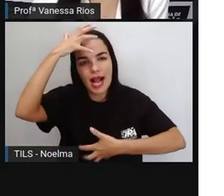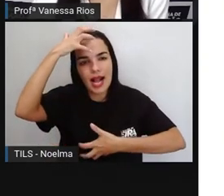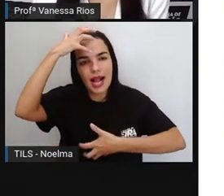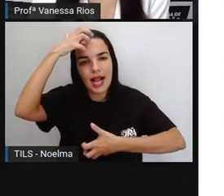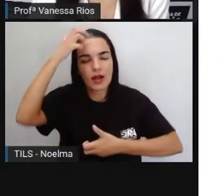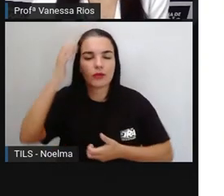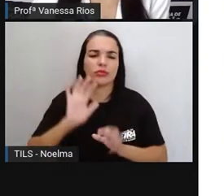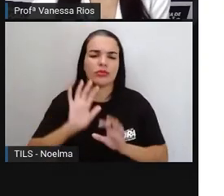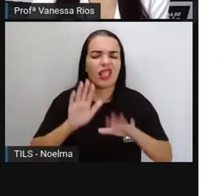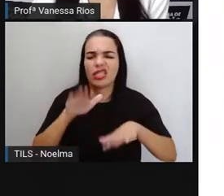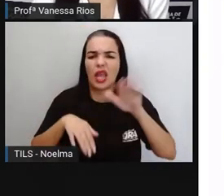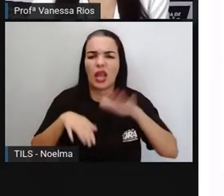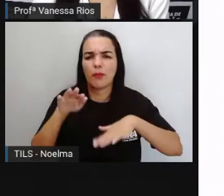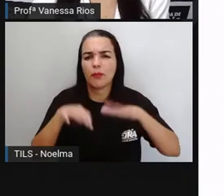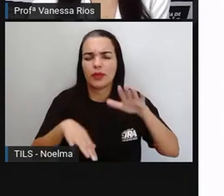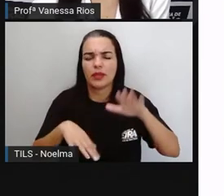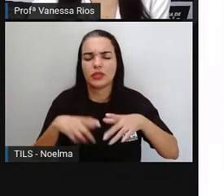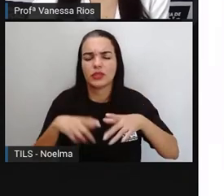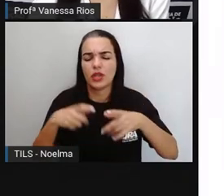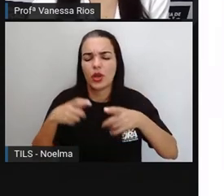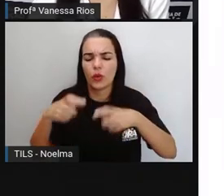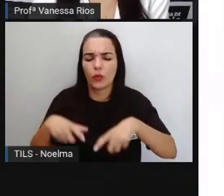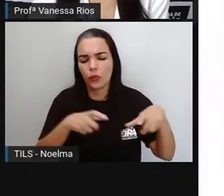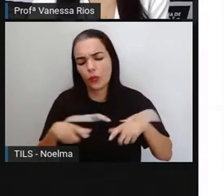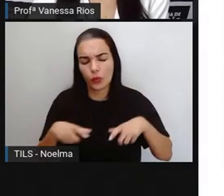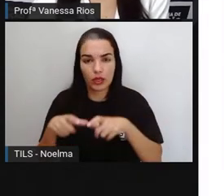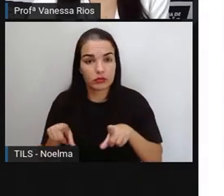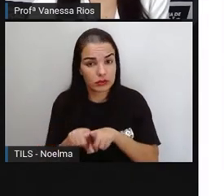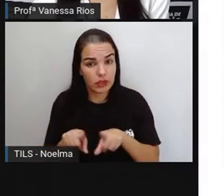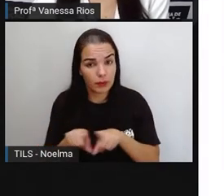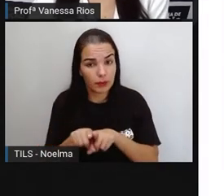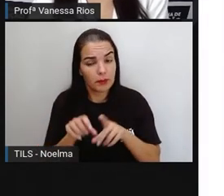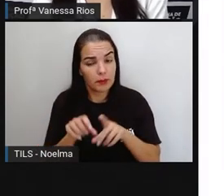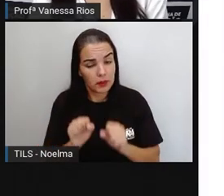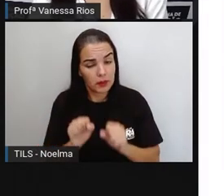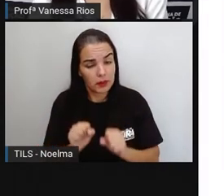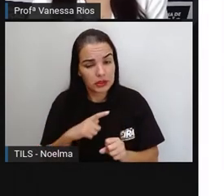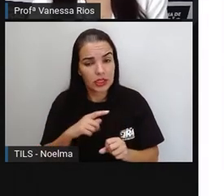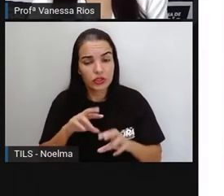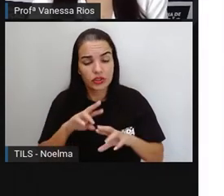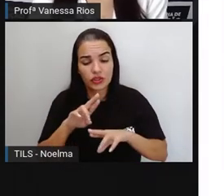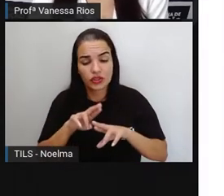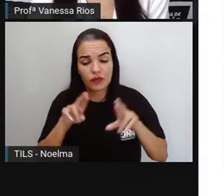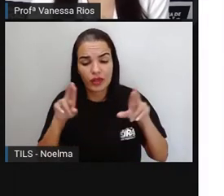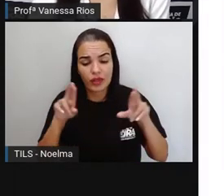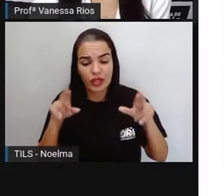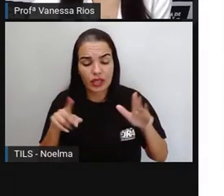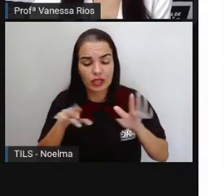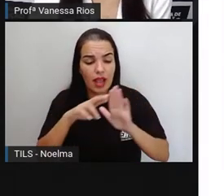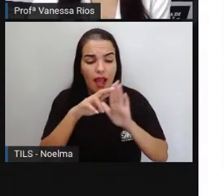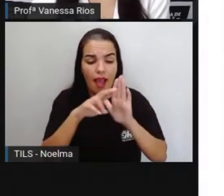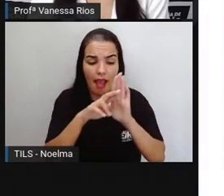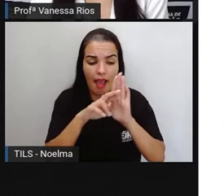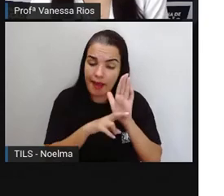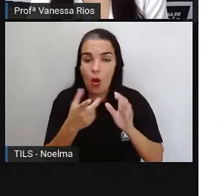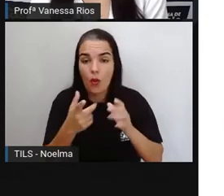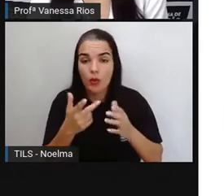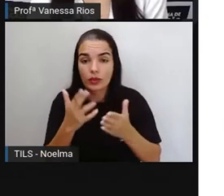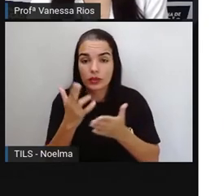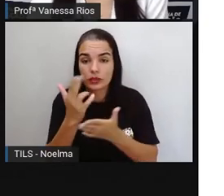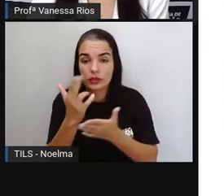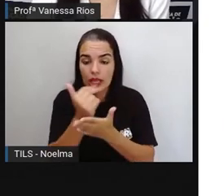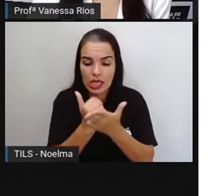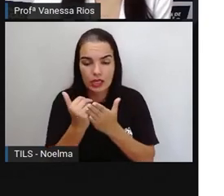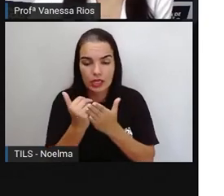brincar. E pode sofrer alterações em relação até o próprio desenho ou até a própria regra, né? Normalmente, ela vai até o número